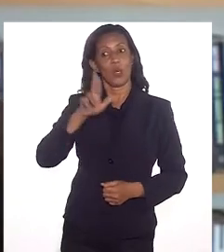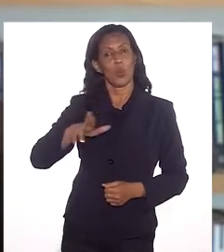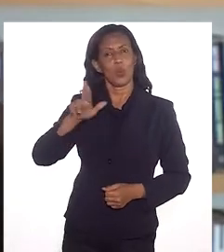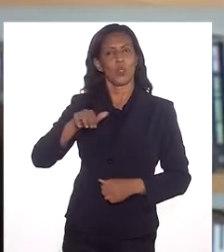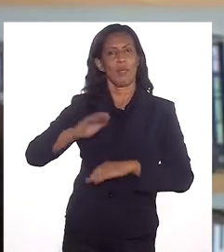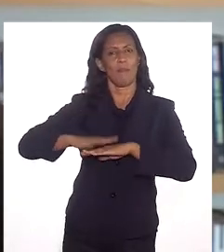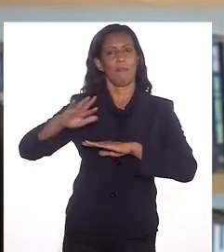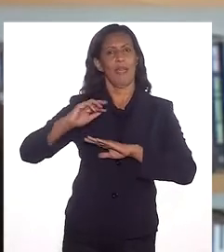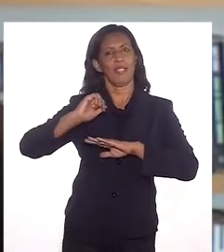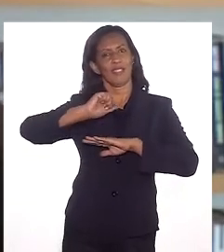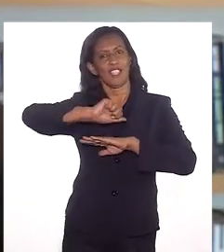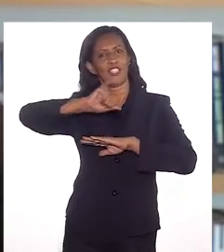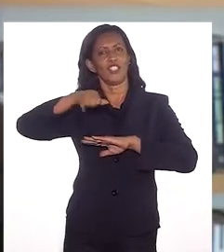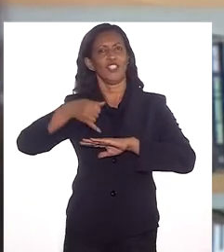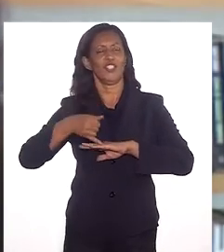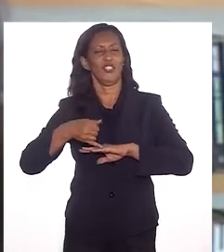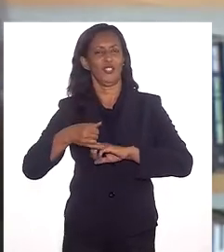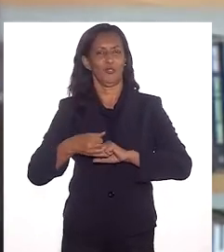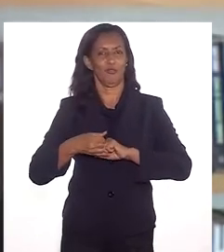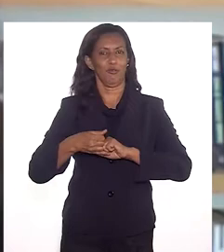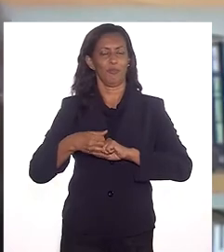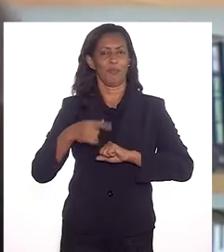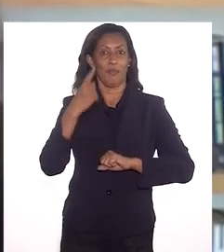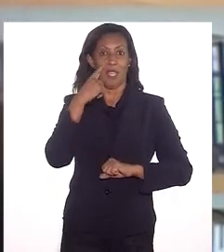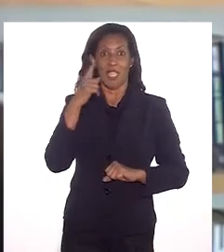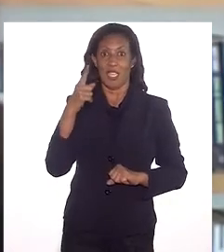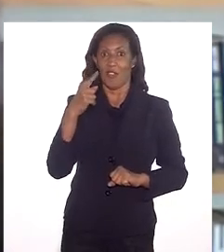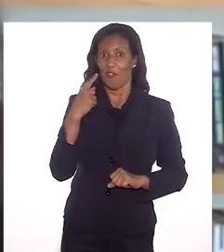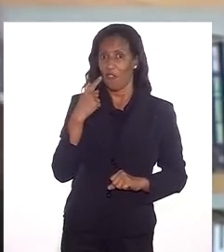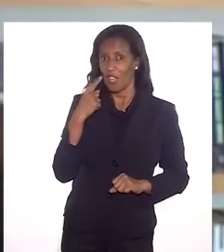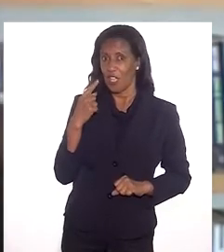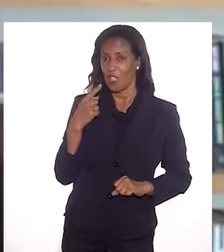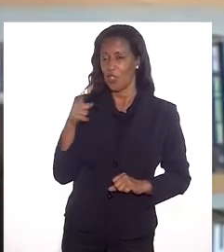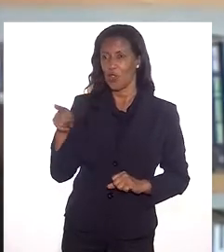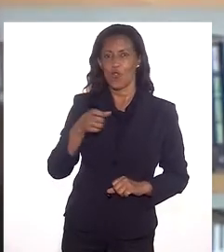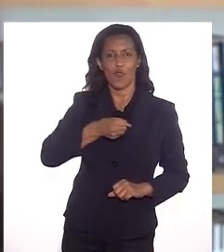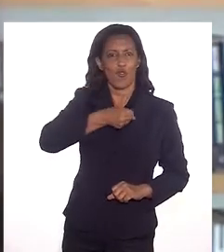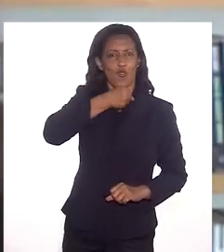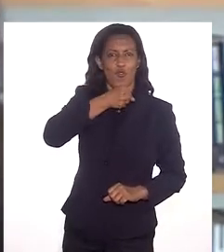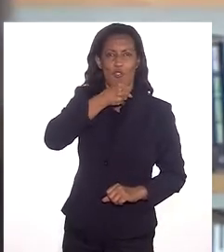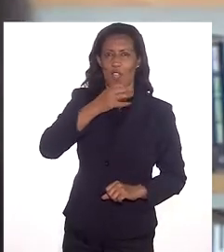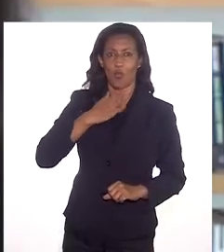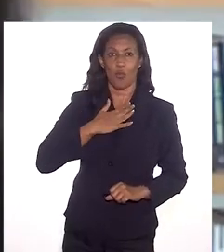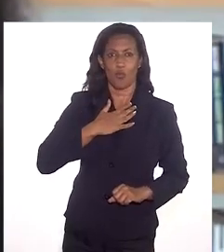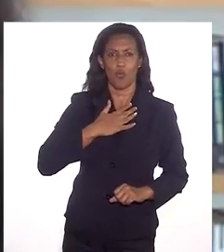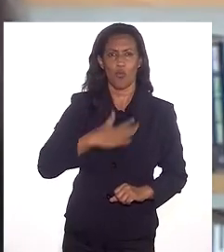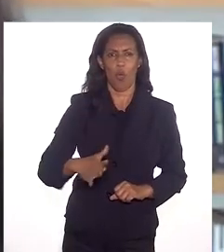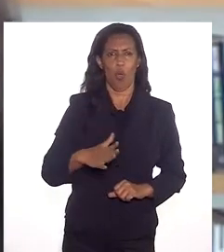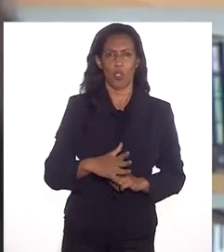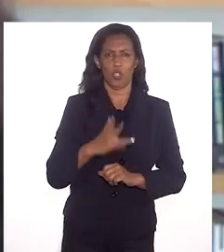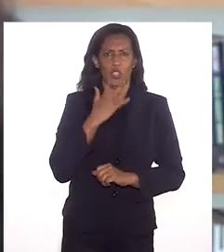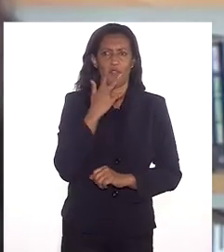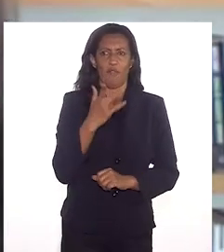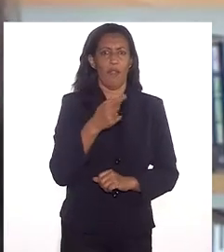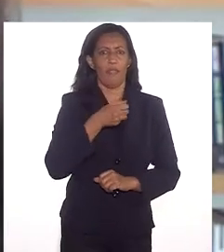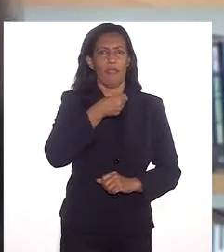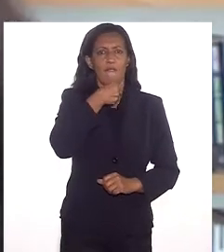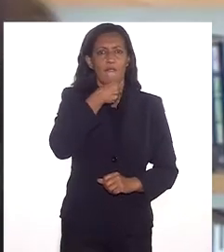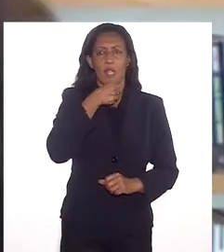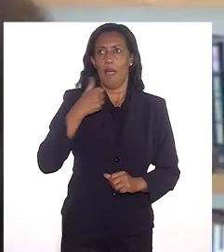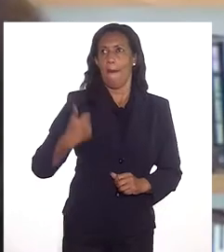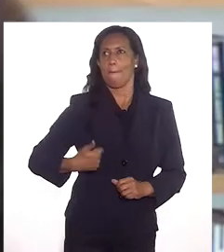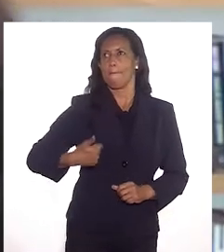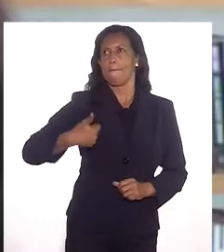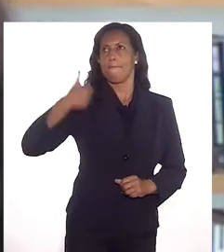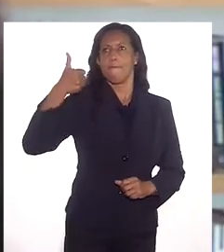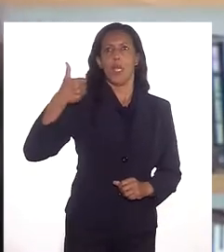mais esse adjetivo. E eu percebo que os idosos não gostam de eufemismos. Eles não gostam de falar da velhice